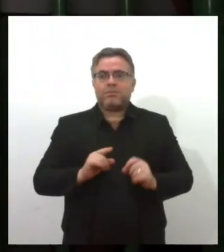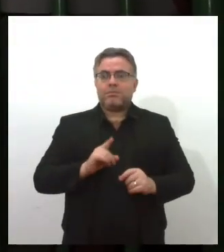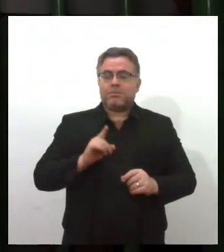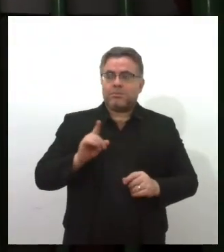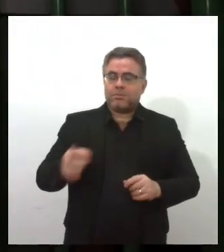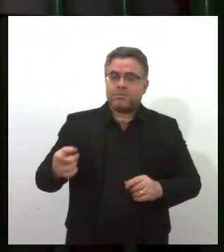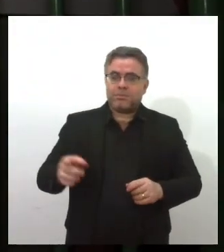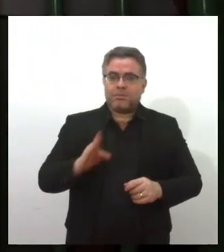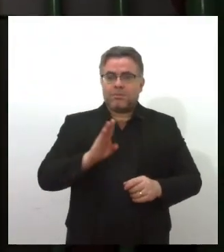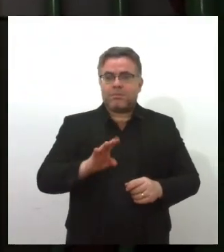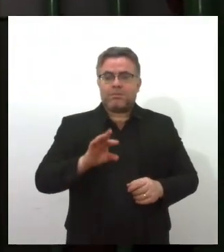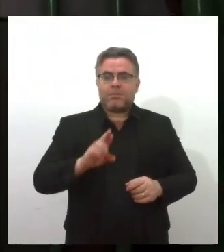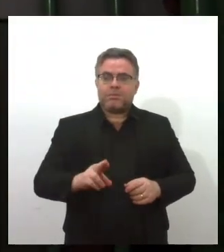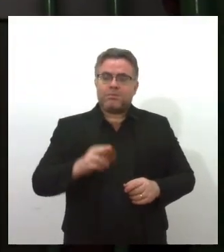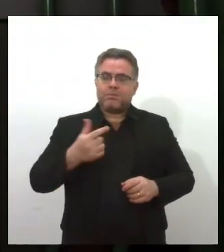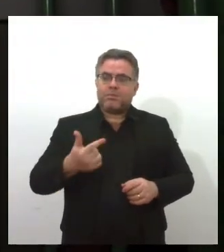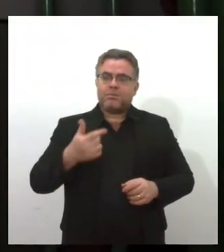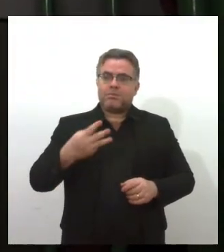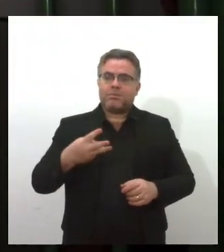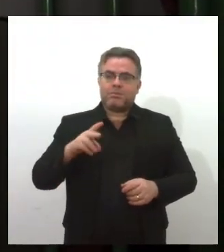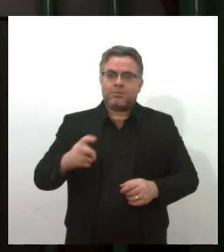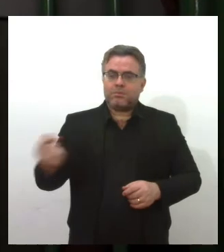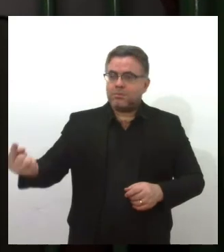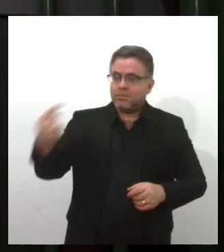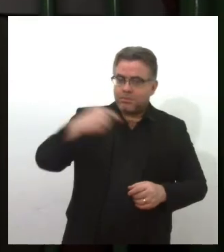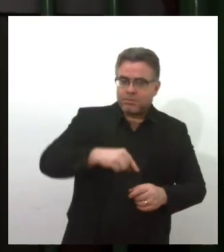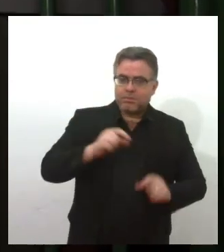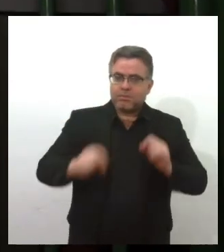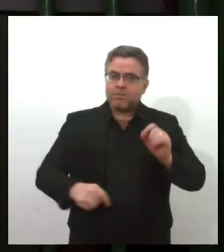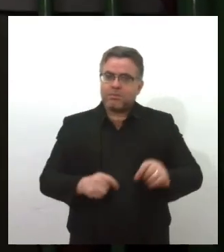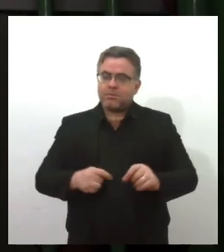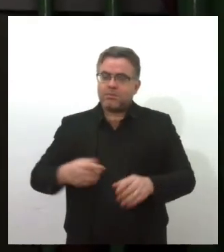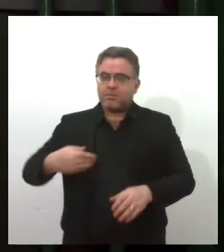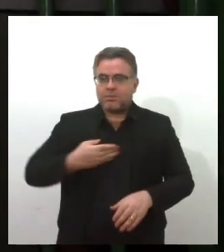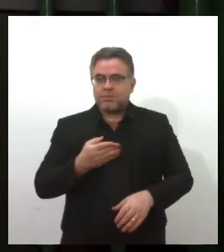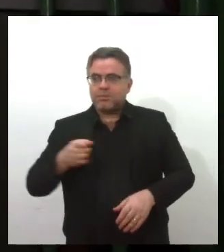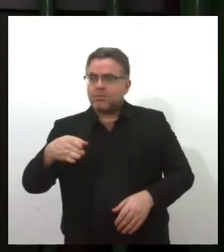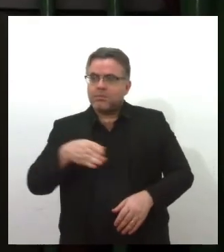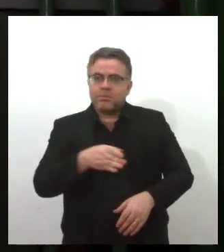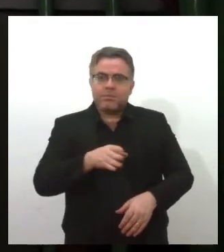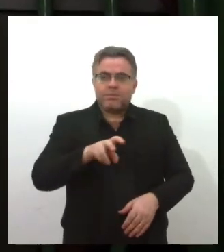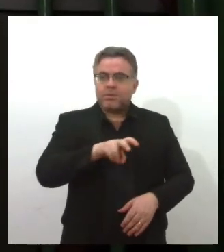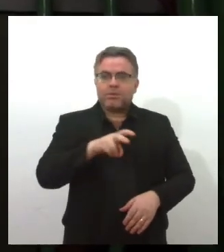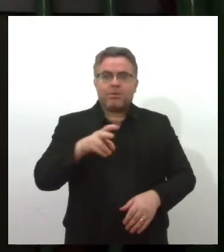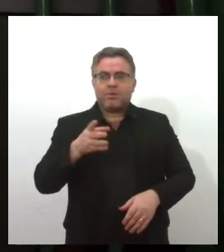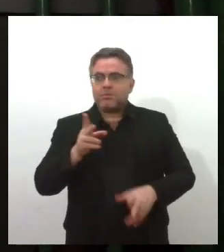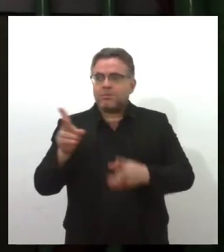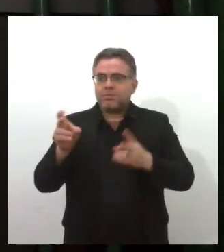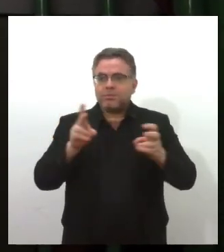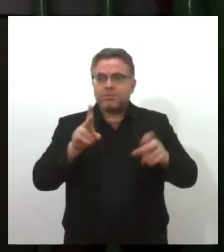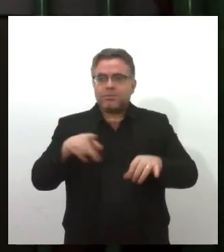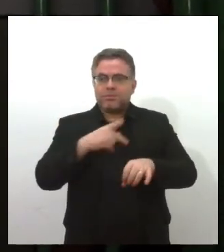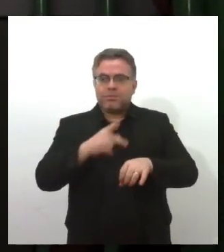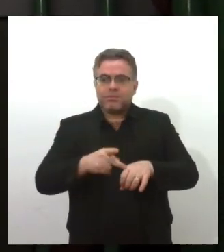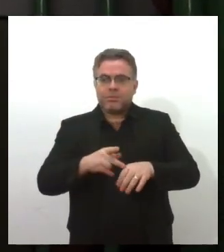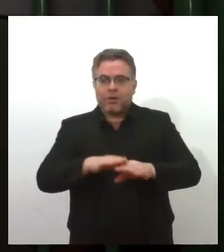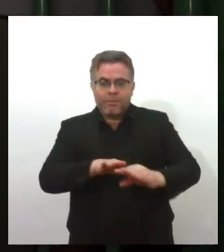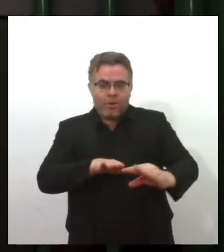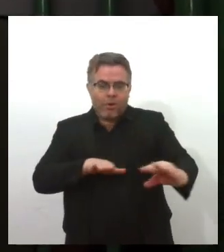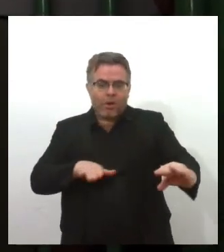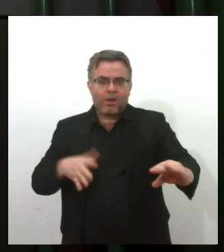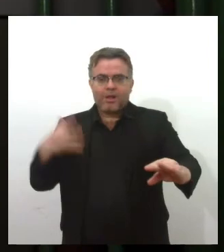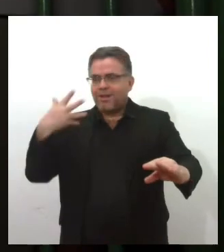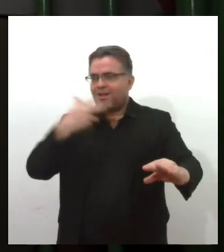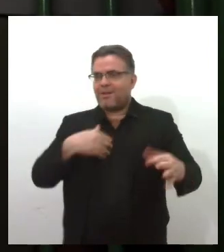-235 até o povoado Serra Cumprida, passaram por outros três povoados, vocês viram as praças, o asfalto, a